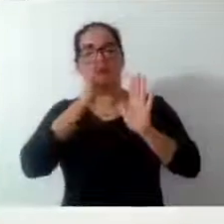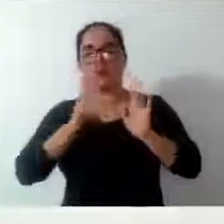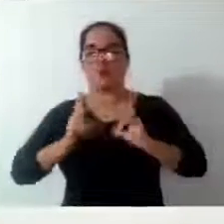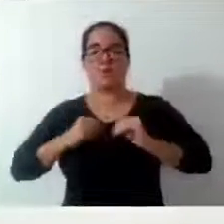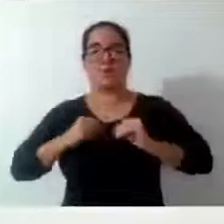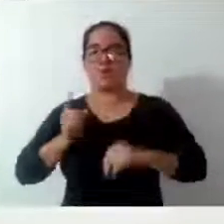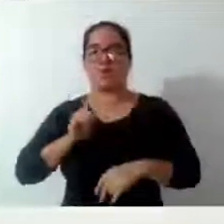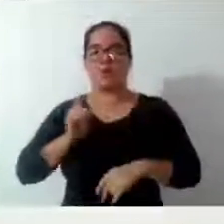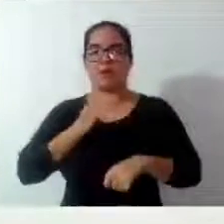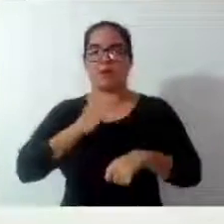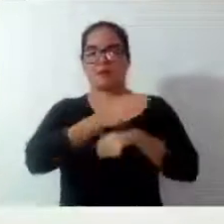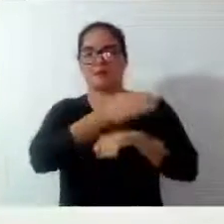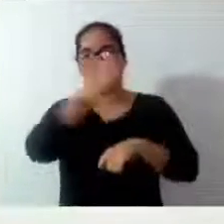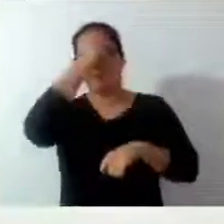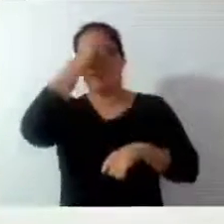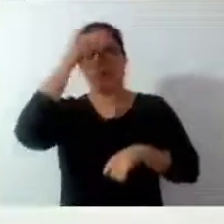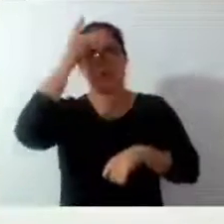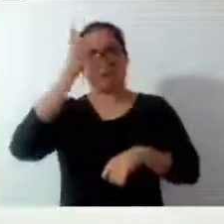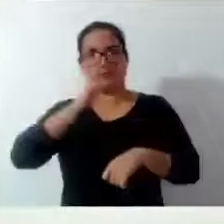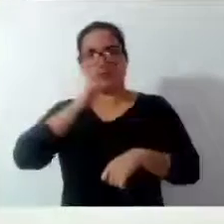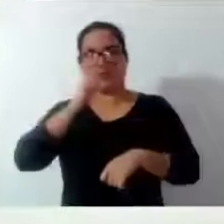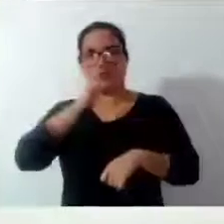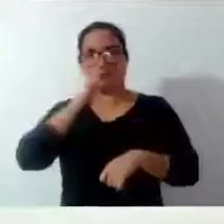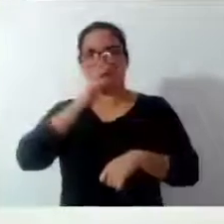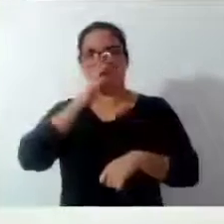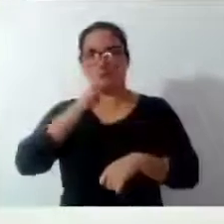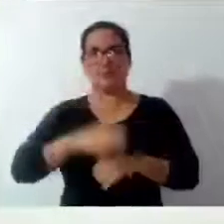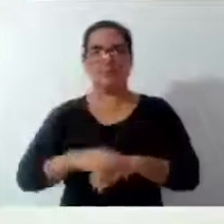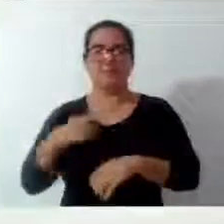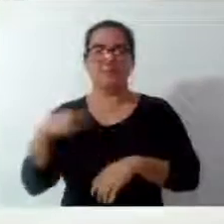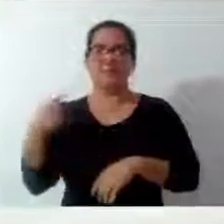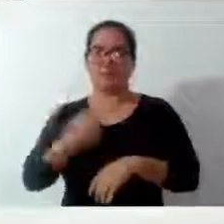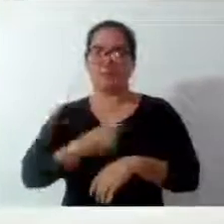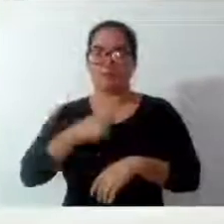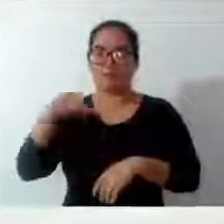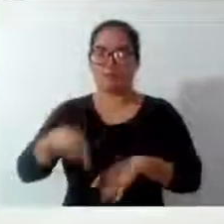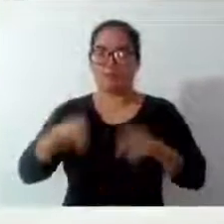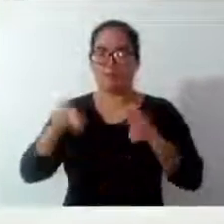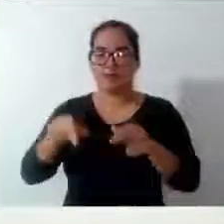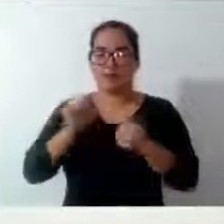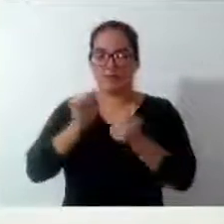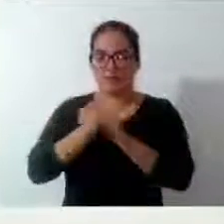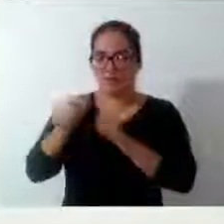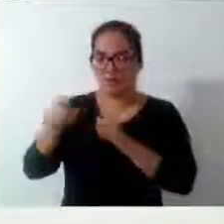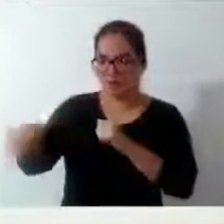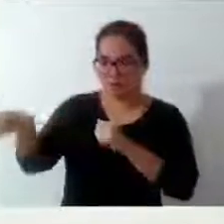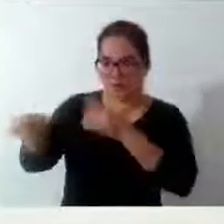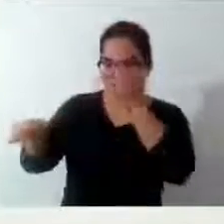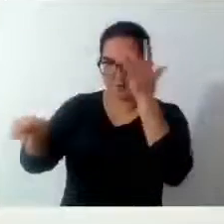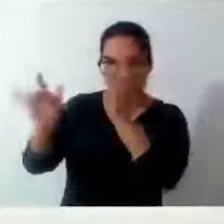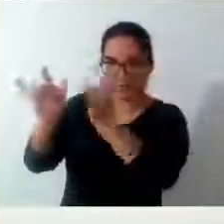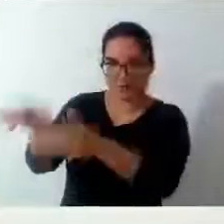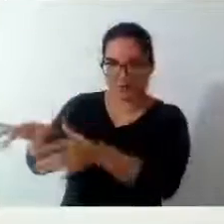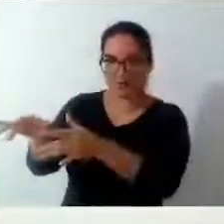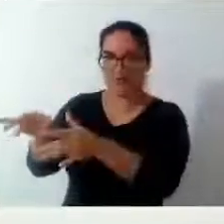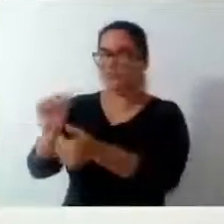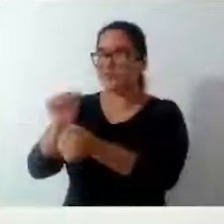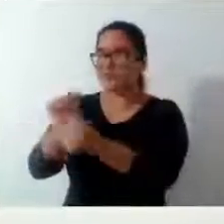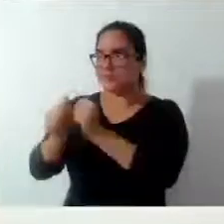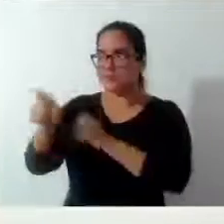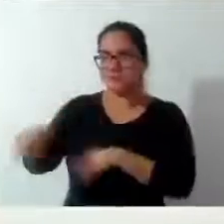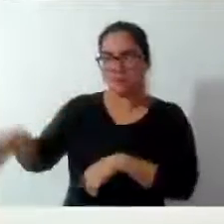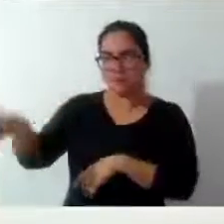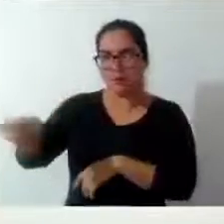pés na prefeitura. Porque a gente fica aqui igual os atletas estão aqui. Eu estou falando dos atletas, mas também